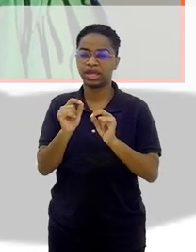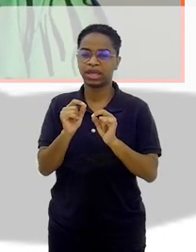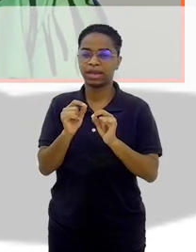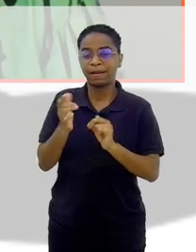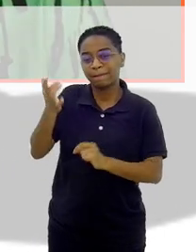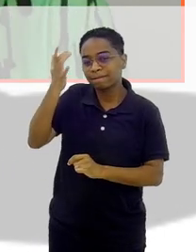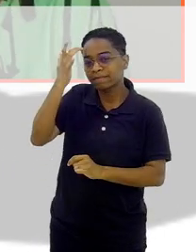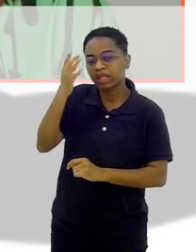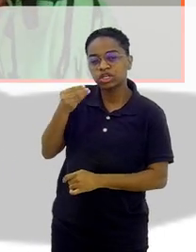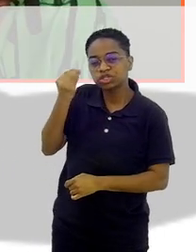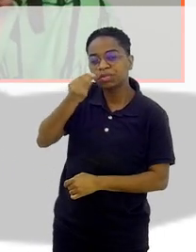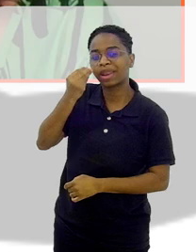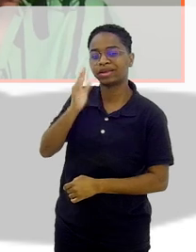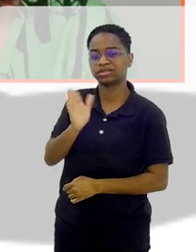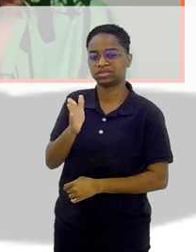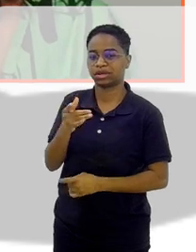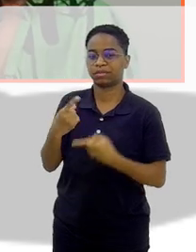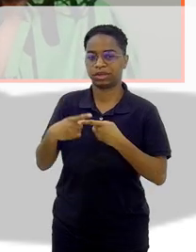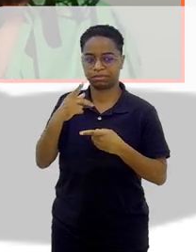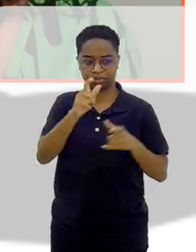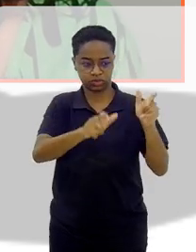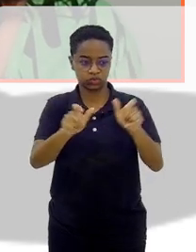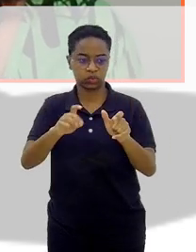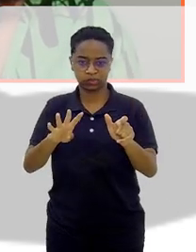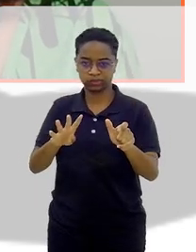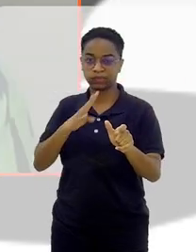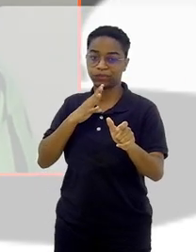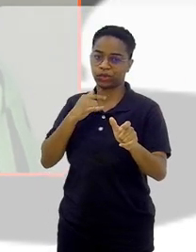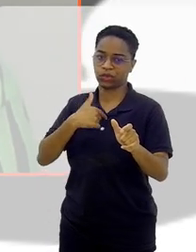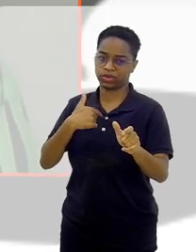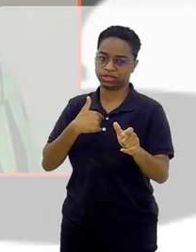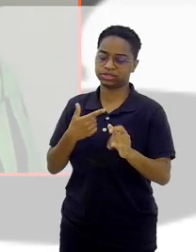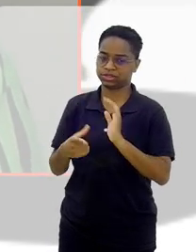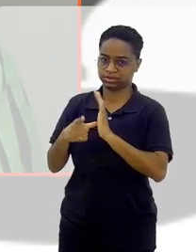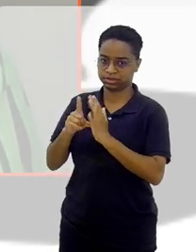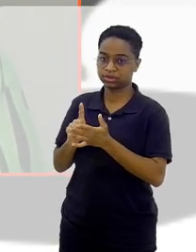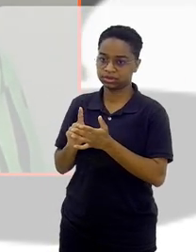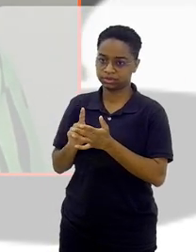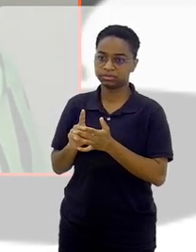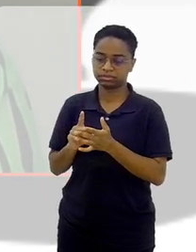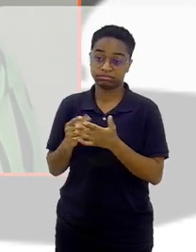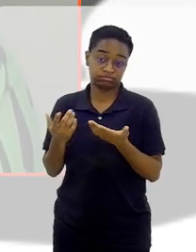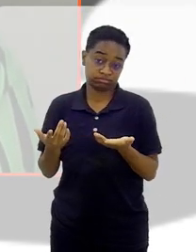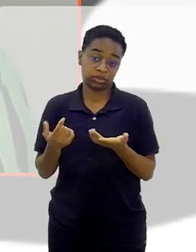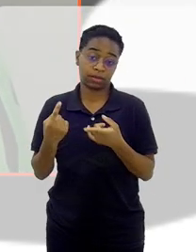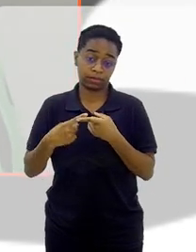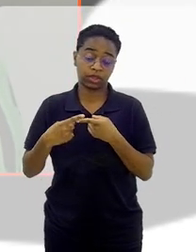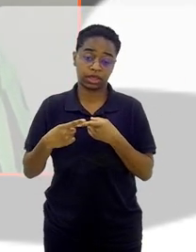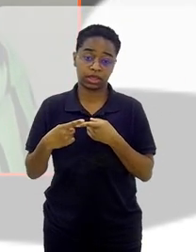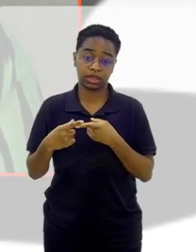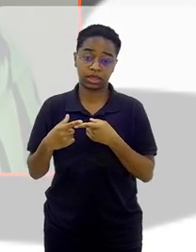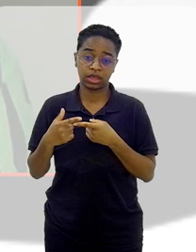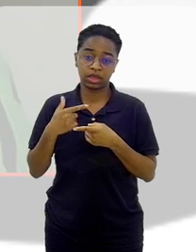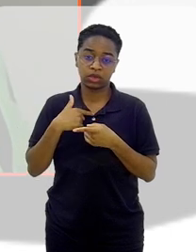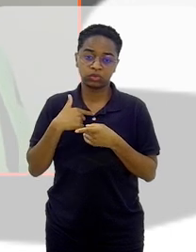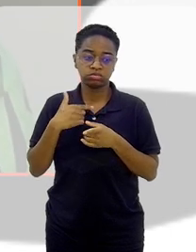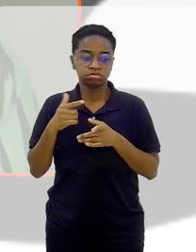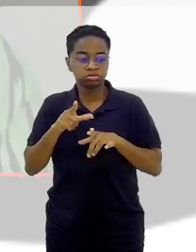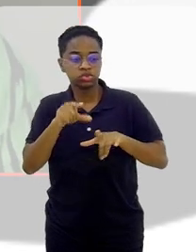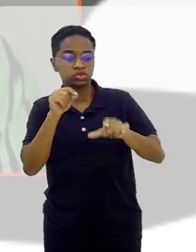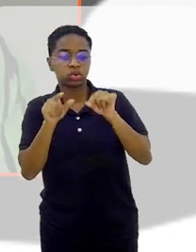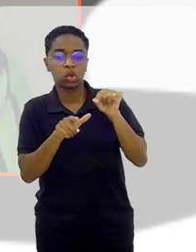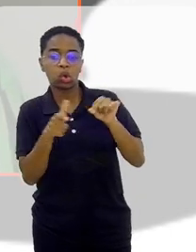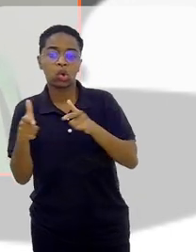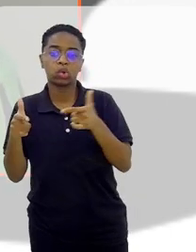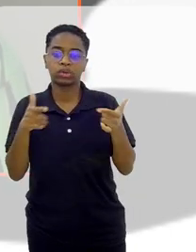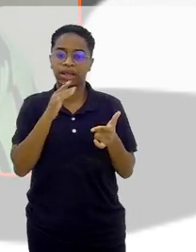coro, né? Quer dizer, a experiência de quem já me conhecia de alguma forma, apesar de ter trilhado por outros caminhos,